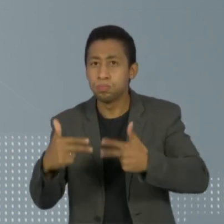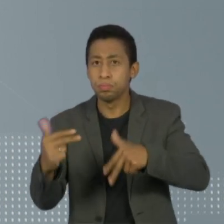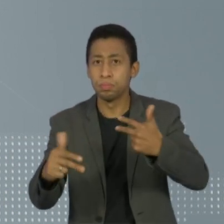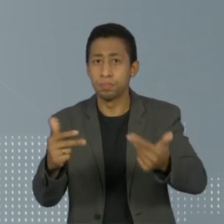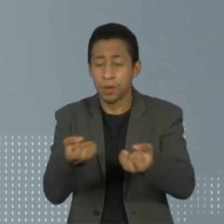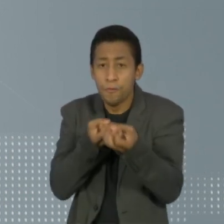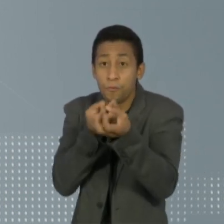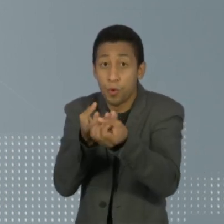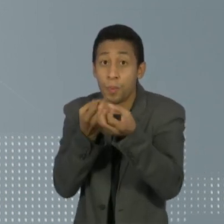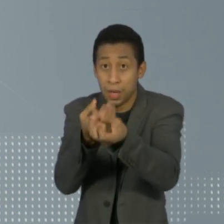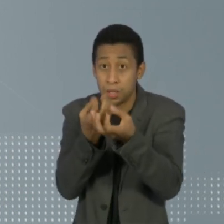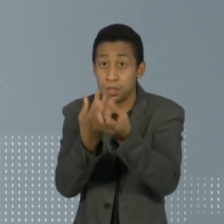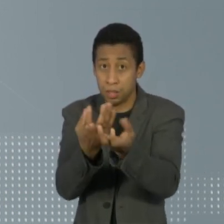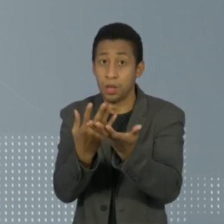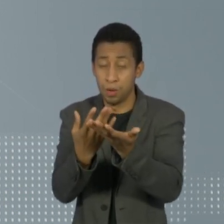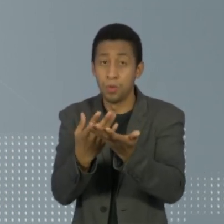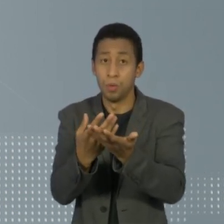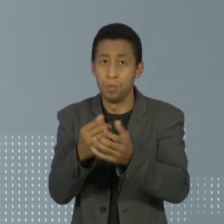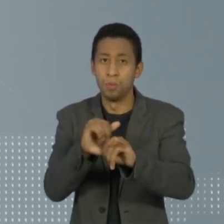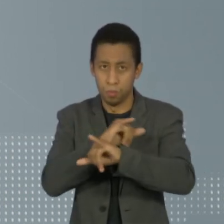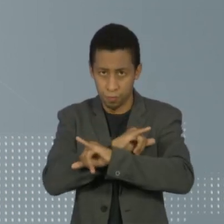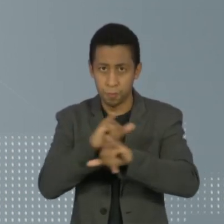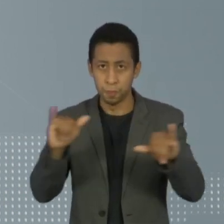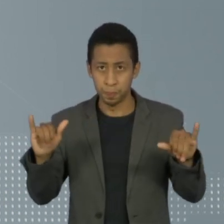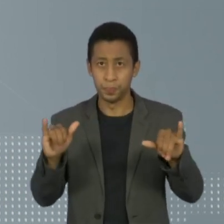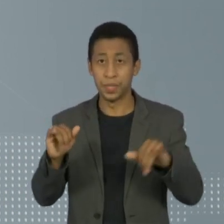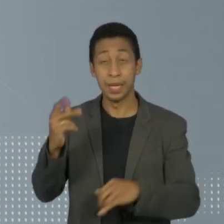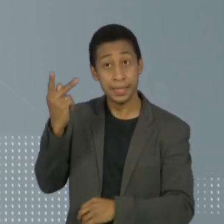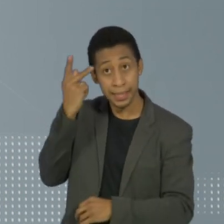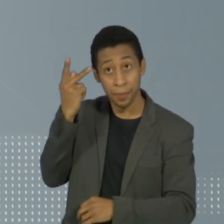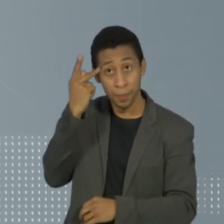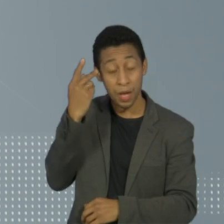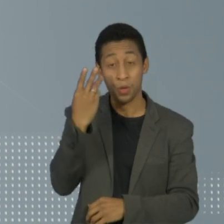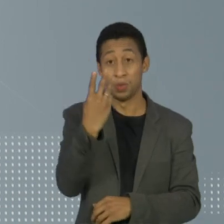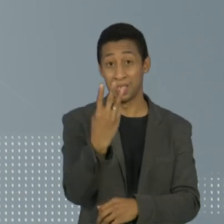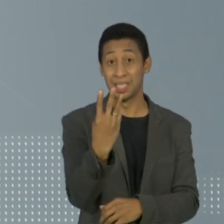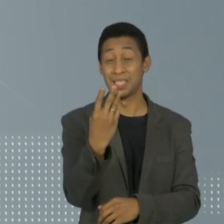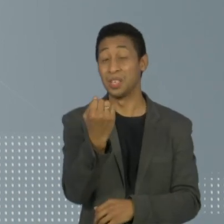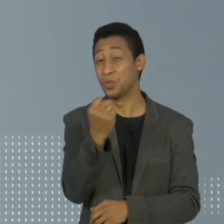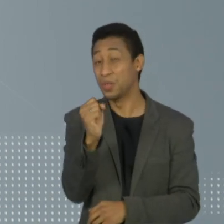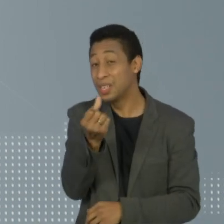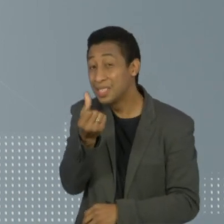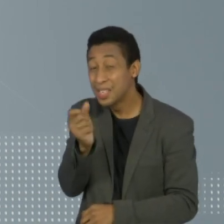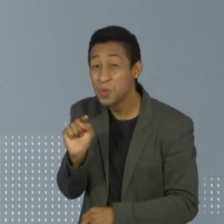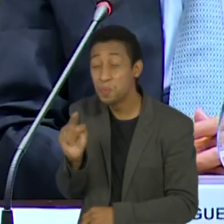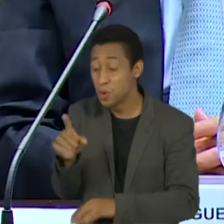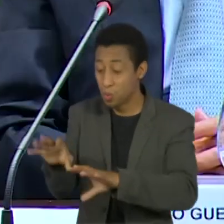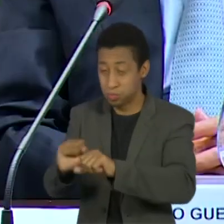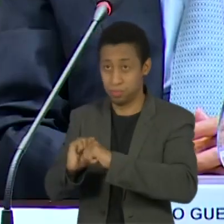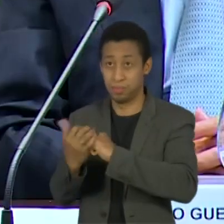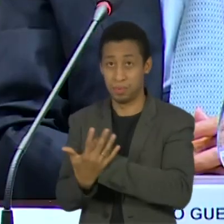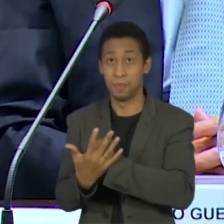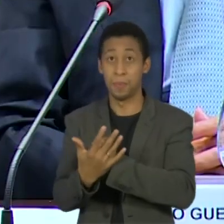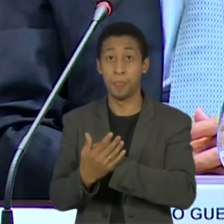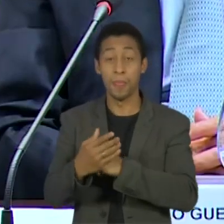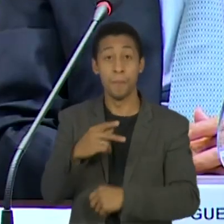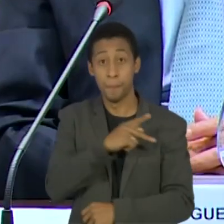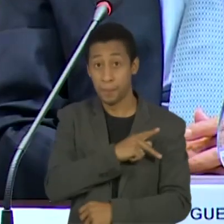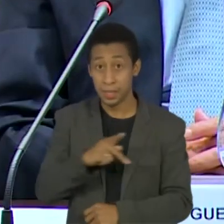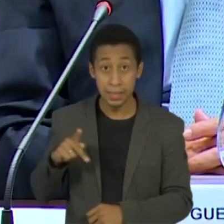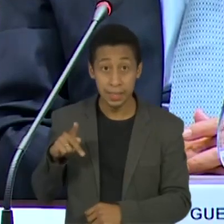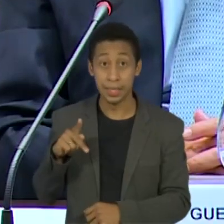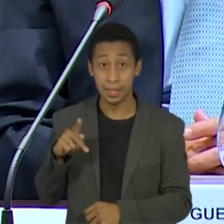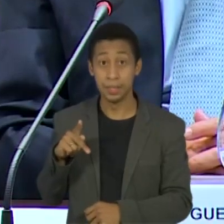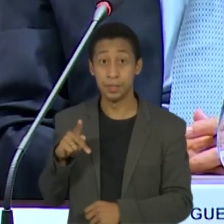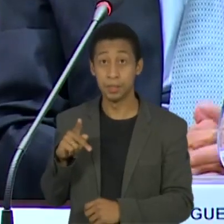atualização do consórcio de veículos de imprensa. Em São Paulo, são mais de 386 mil registros. O presidente da Federação